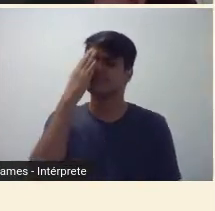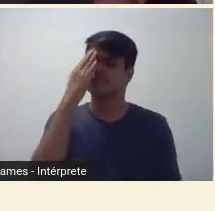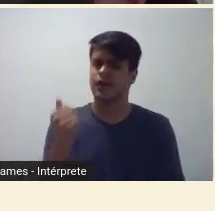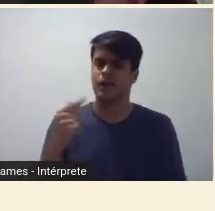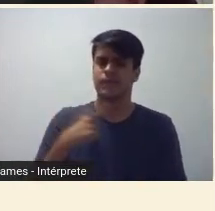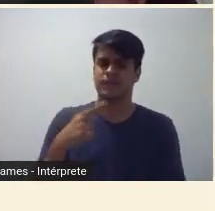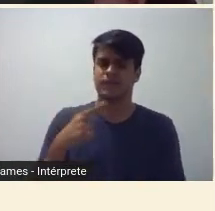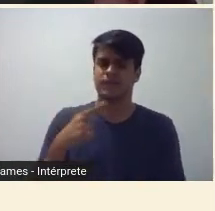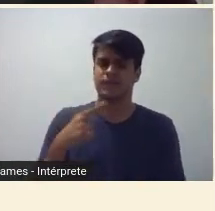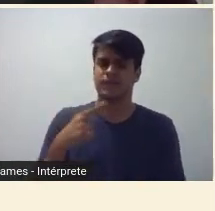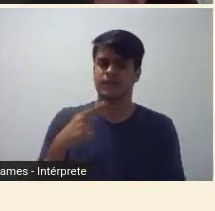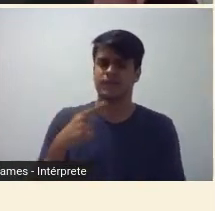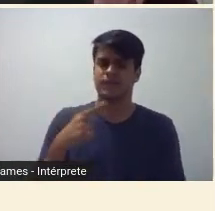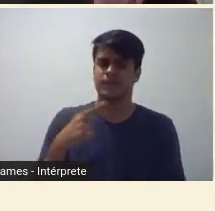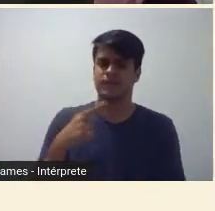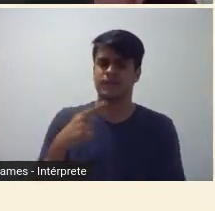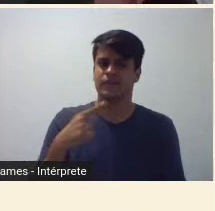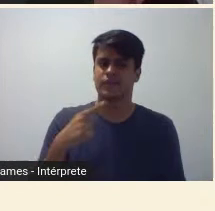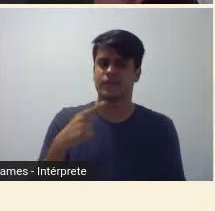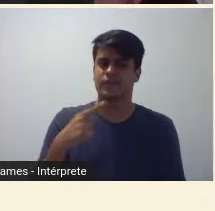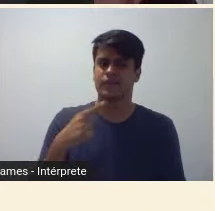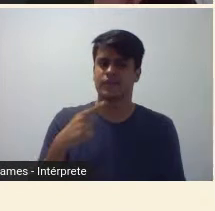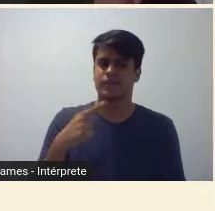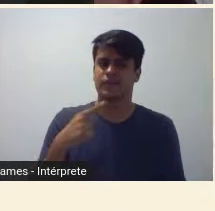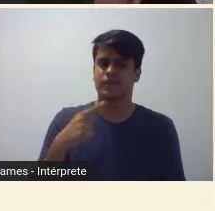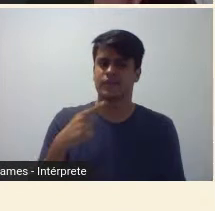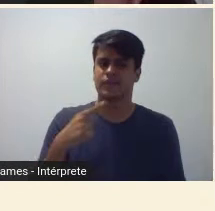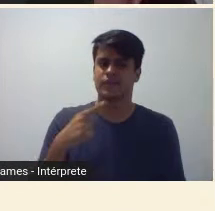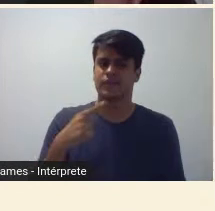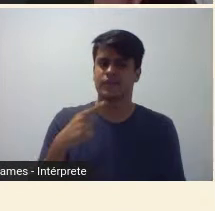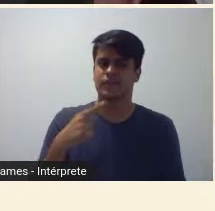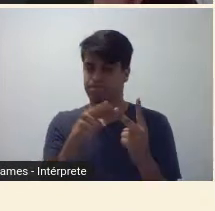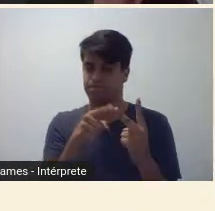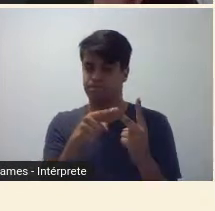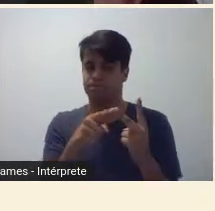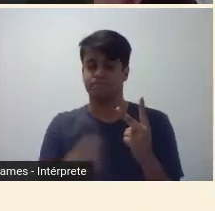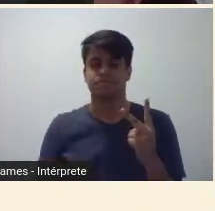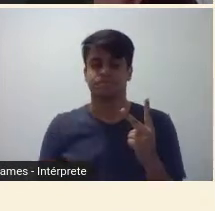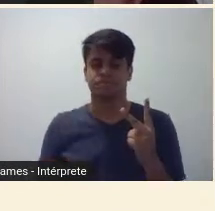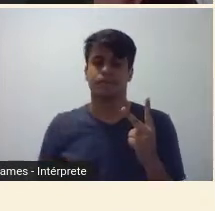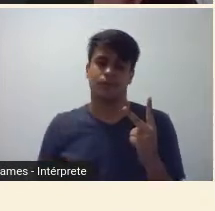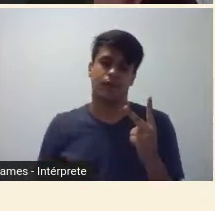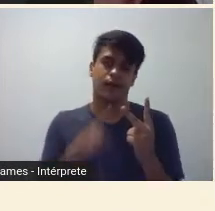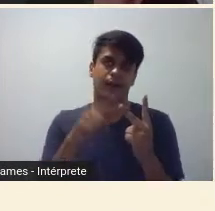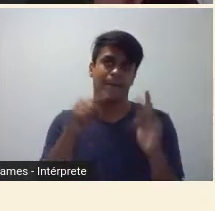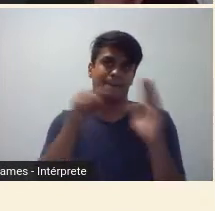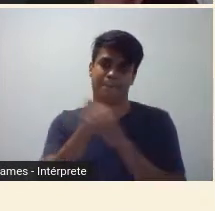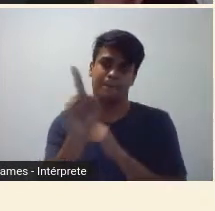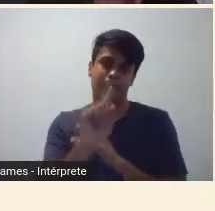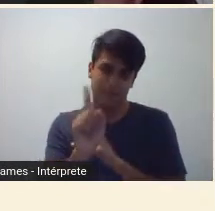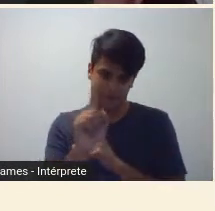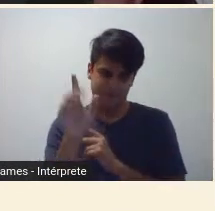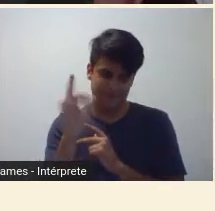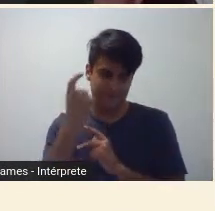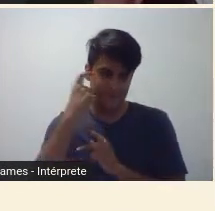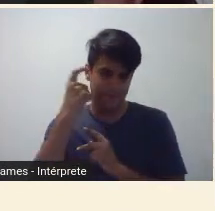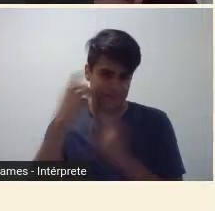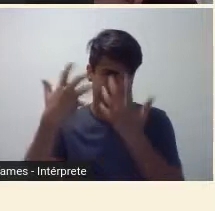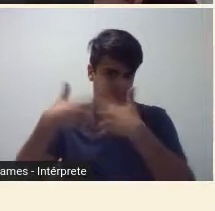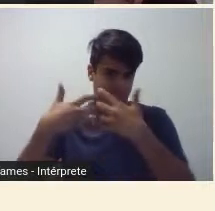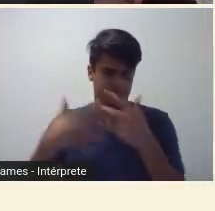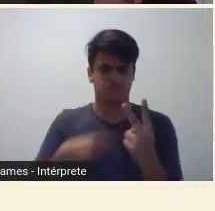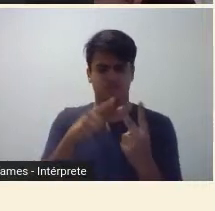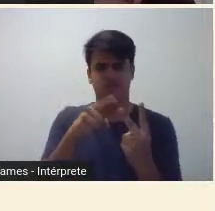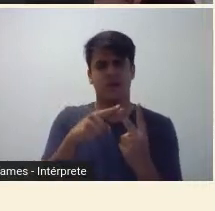dessas duas agentes? Segunda pergunta, e que na verdade não é uma pergunta, elas sempre tiveram esse